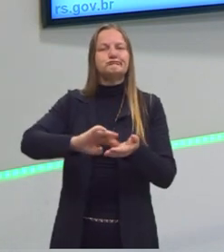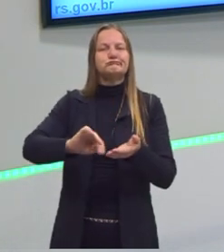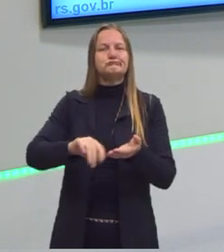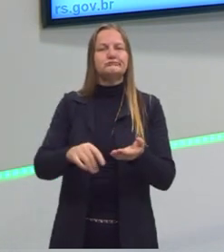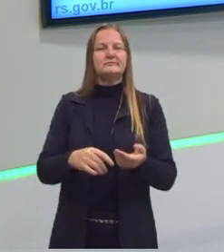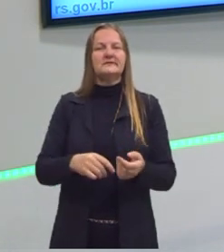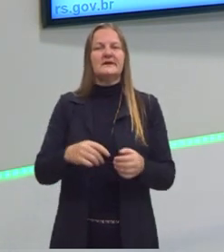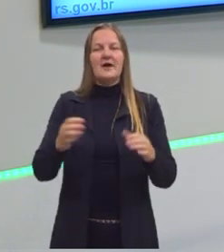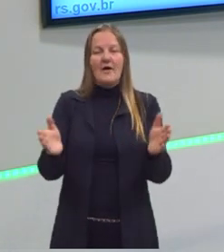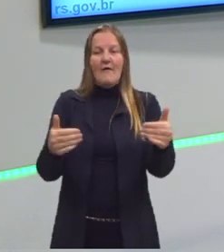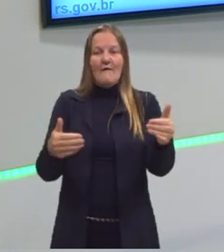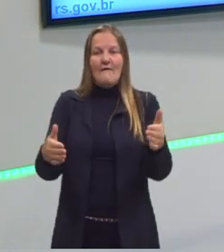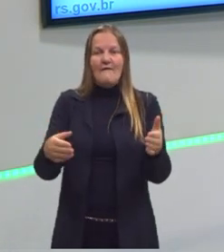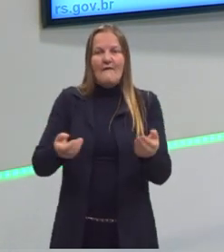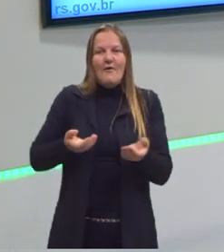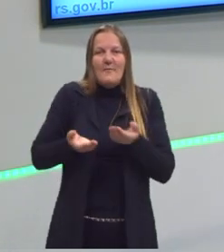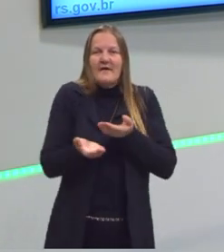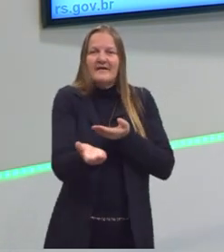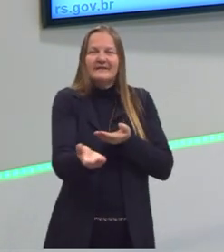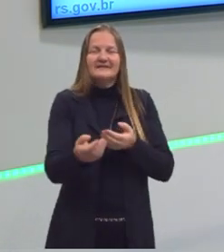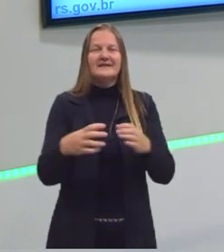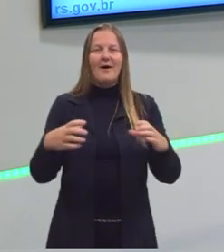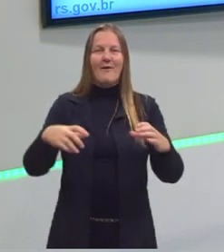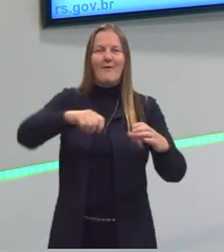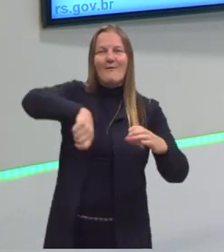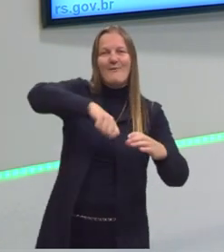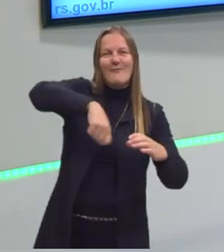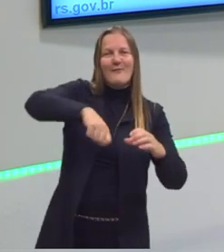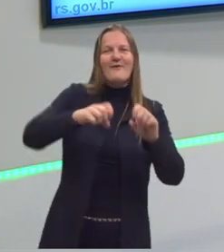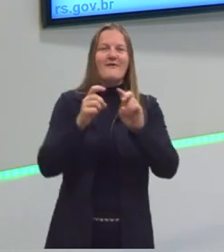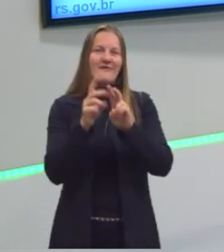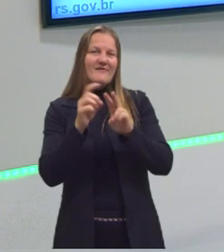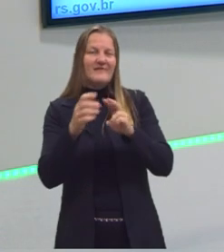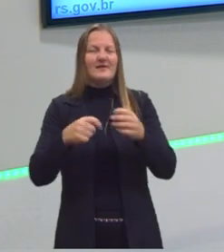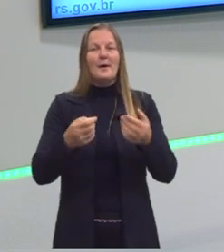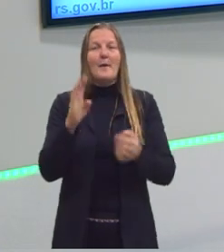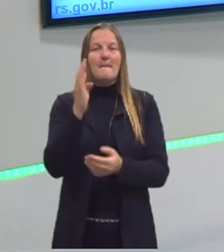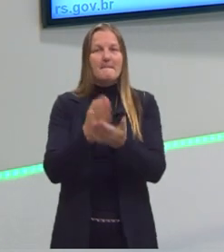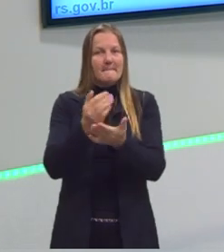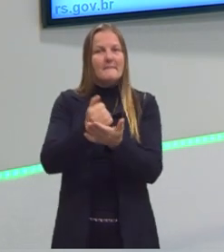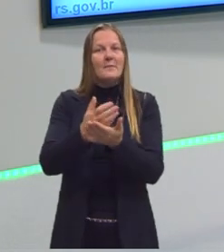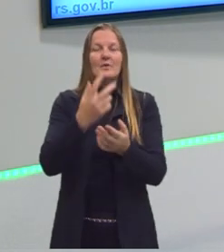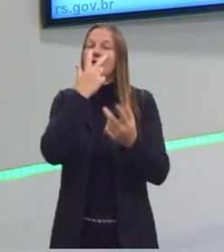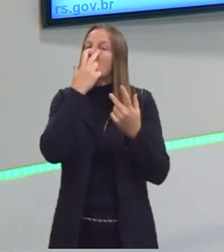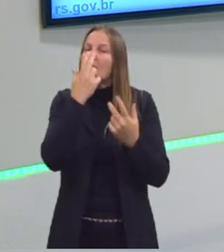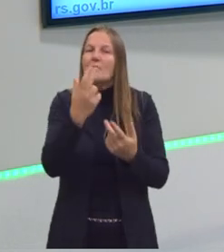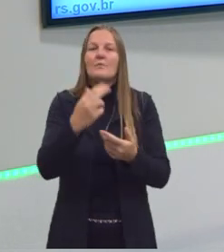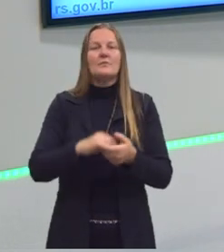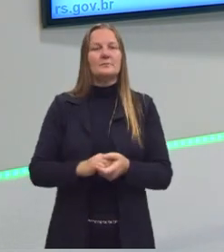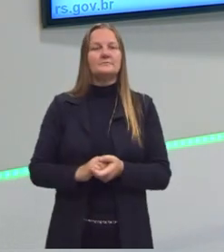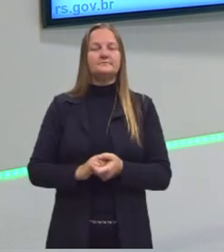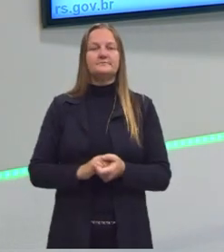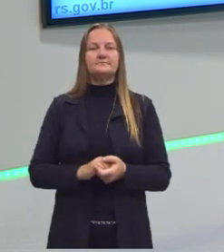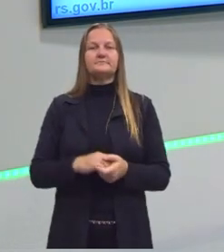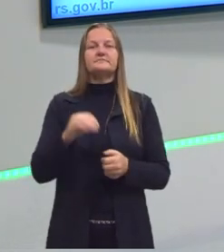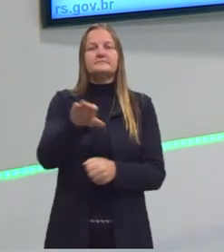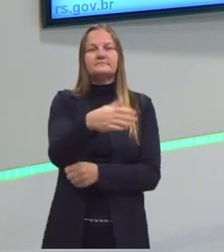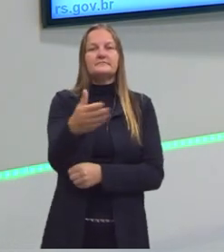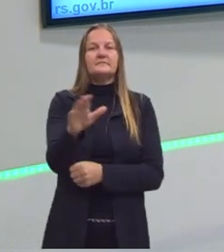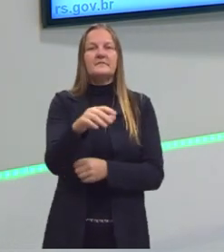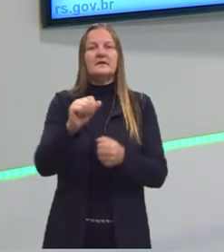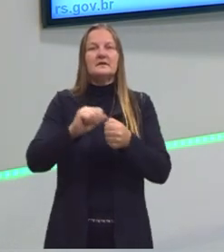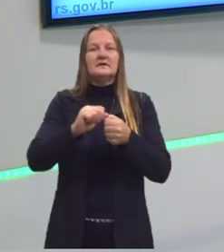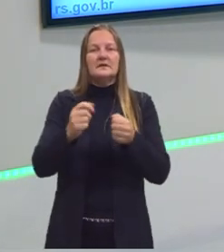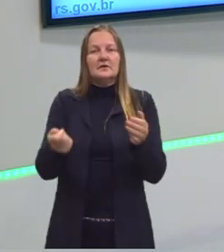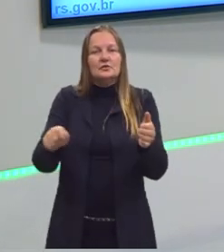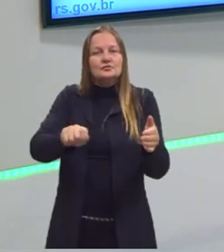não ter uma forma, uma tigela que vai sujar para fazer o bolo. Nas reações químicas é exatamente isso. Às vezes eu formo